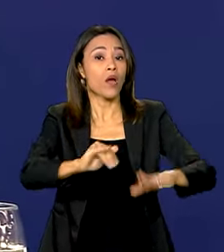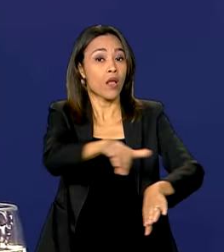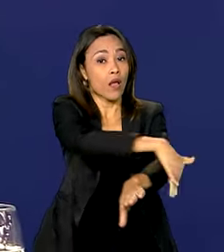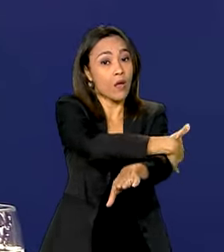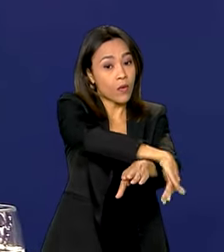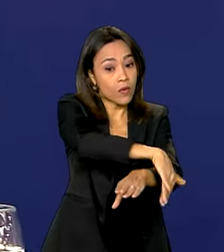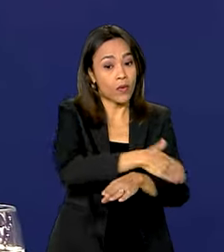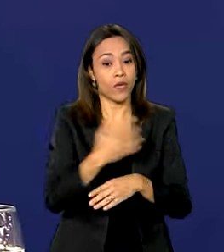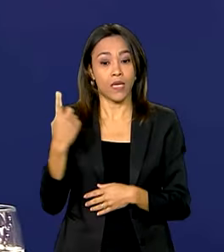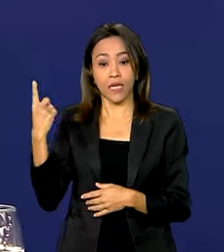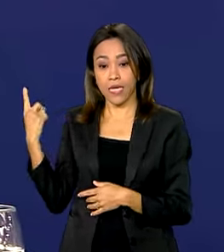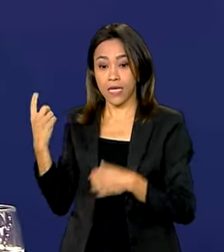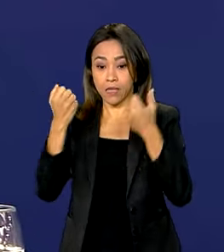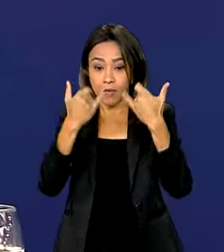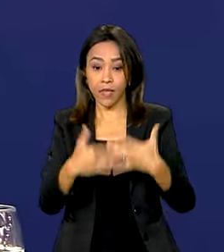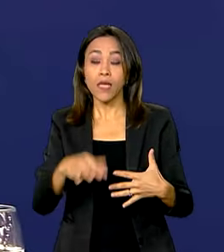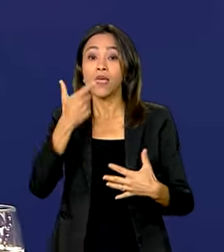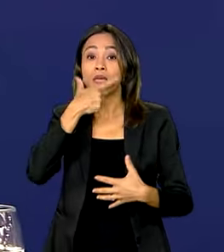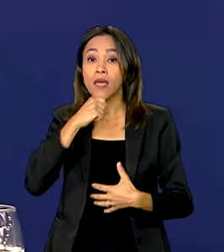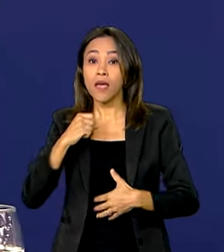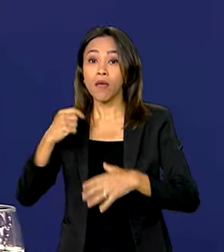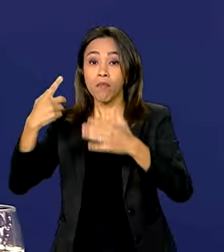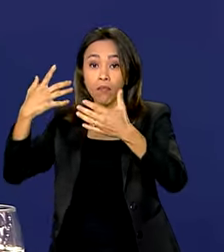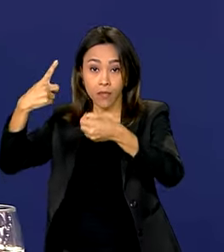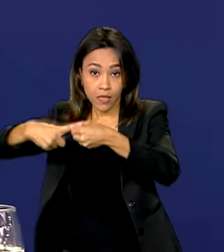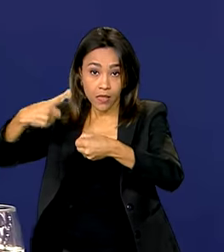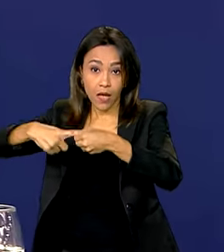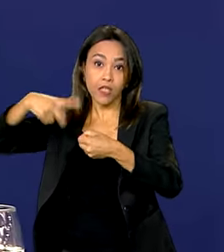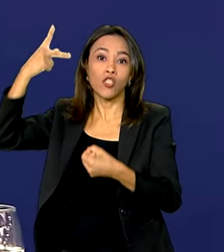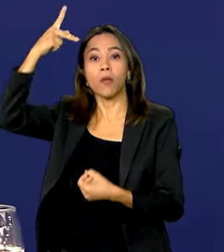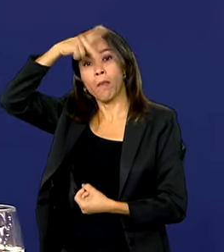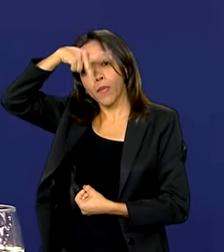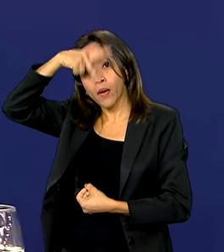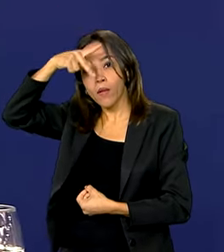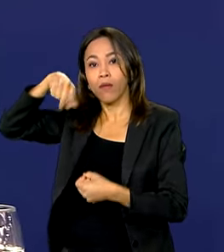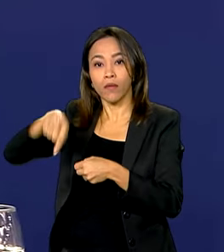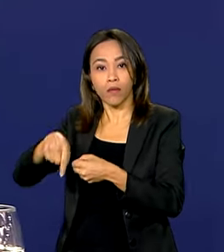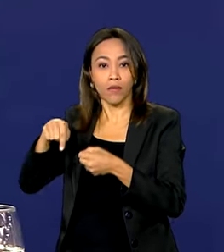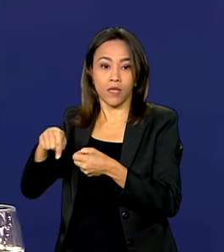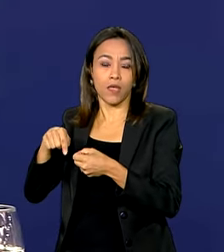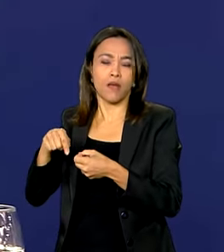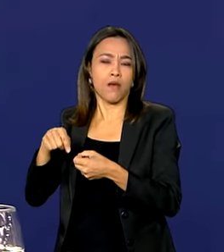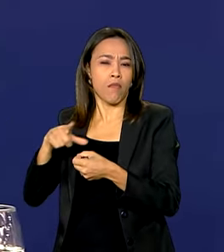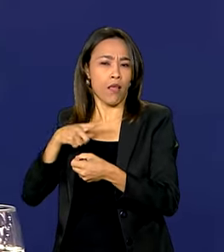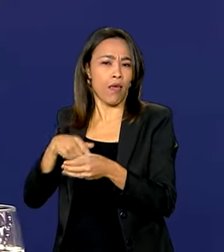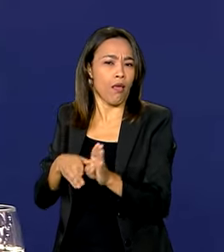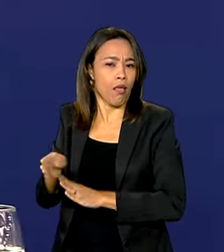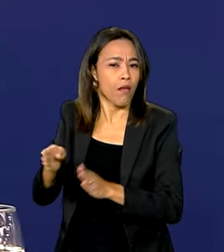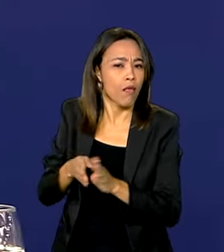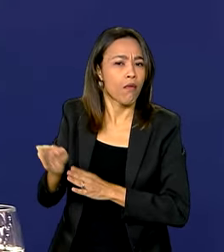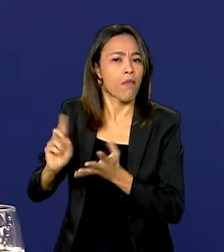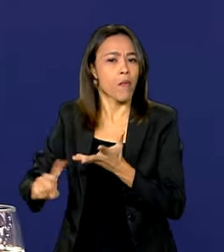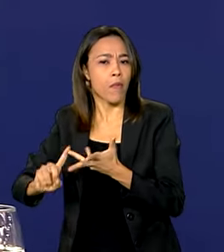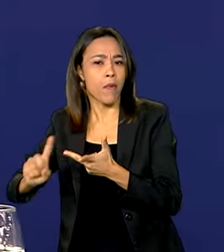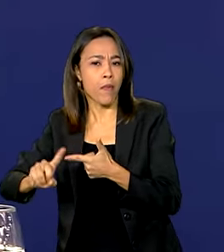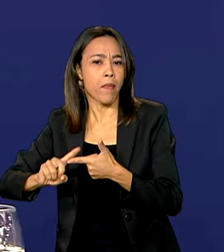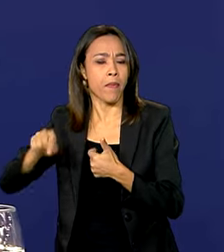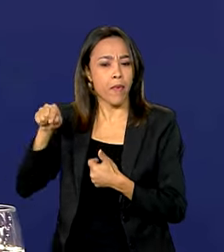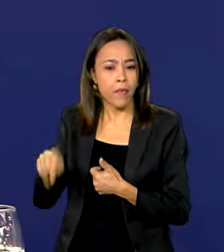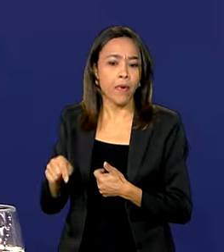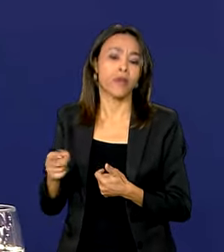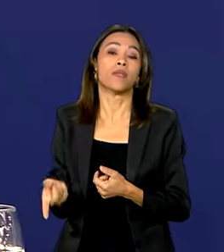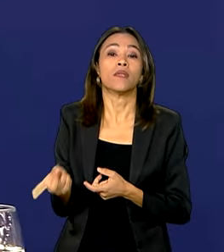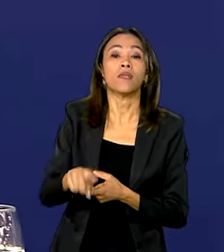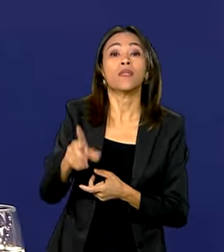que estão em Rio Grande e Pelotas, em Pelotas, Colônia Z3, então, essas missões, além dos